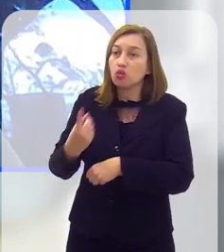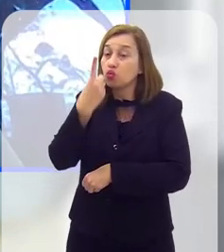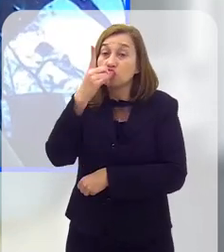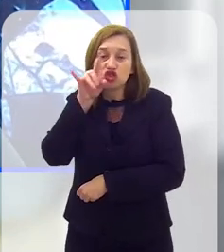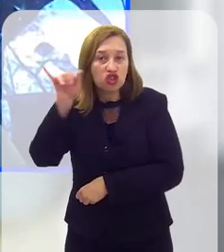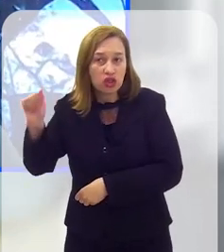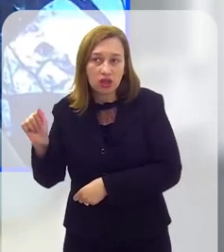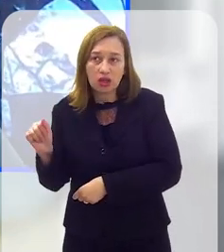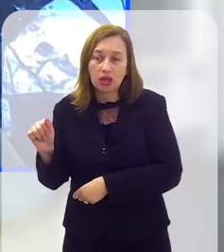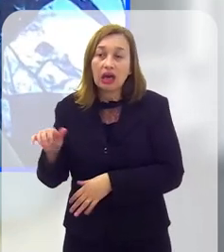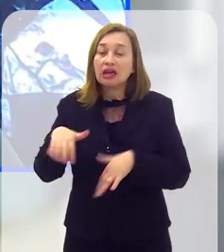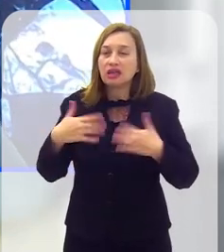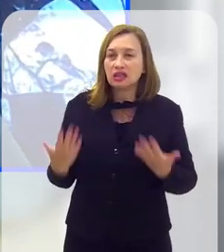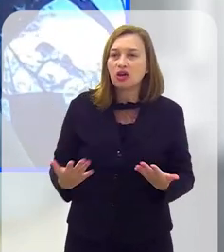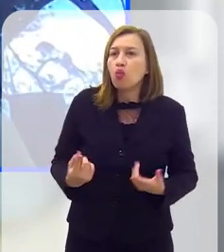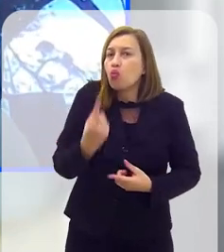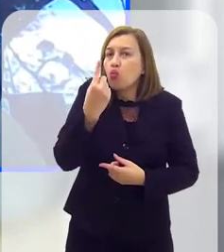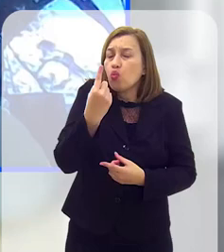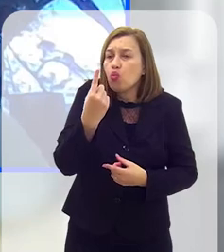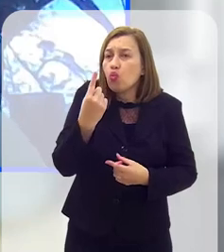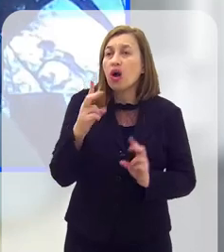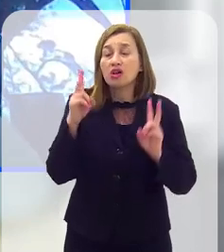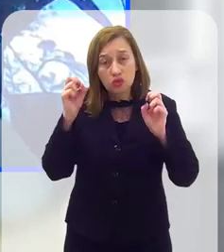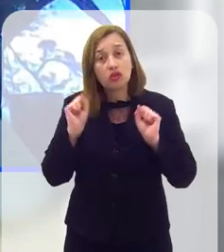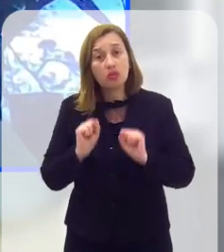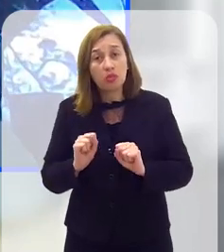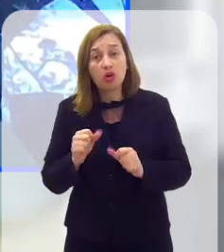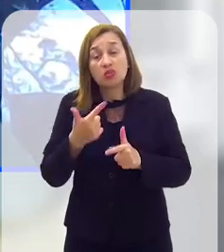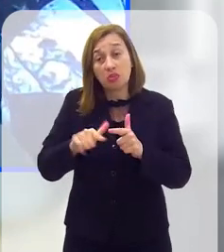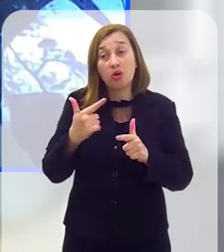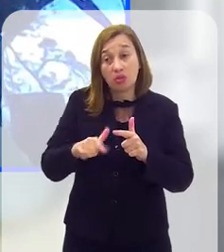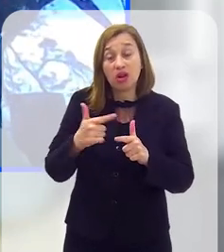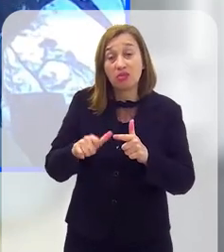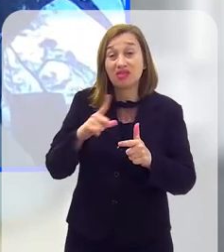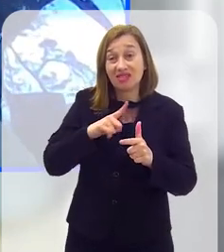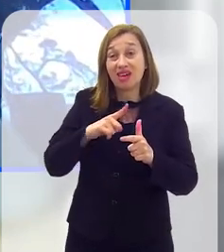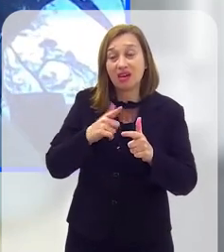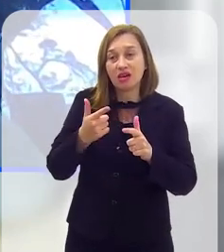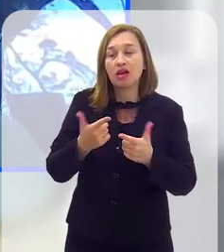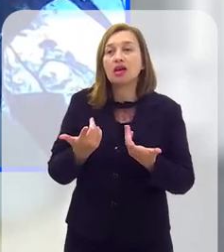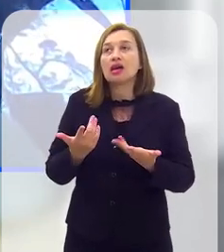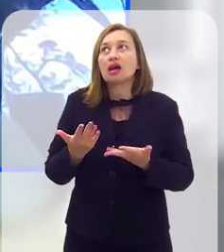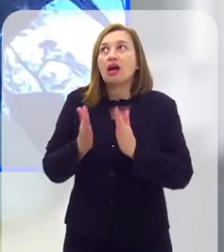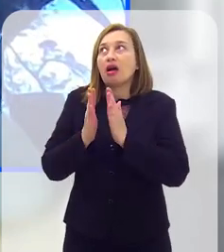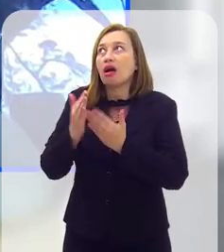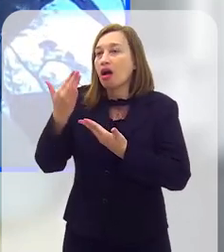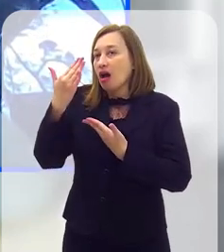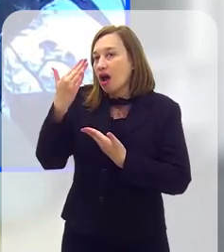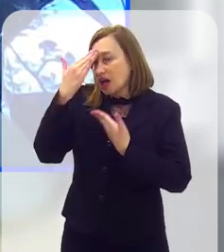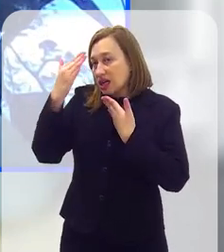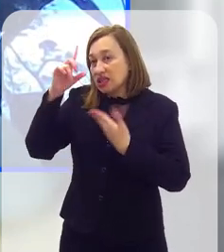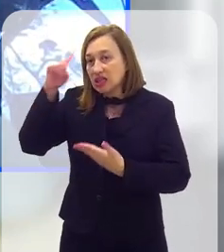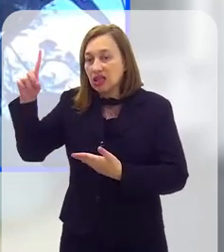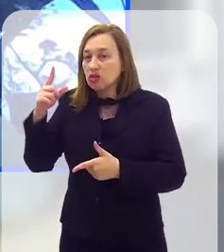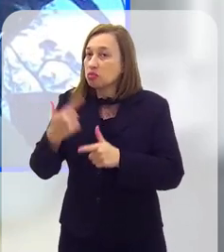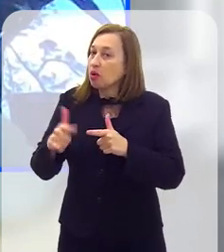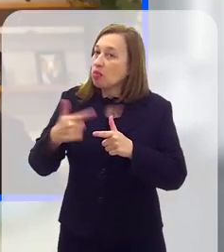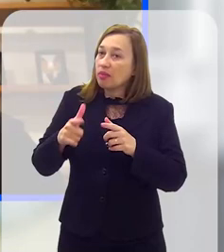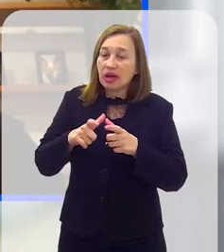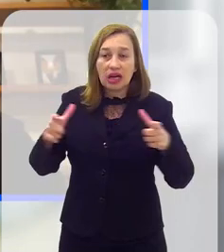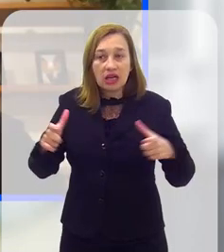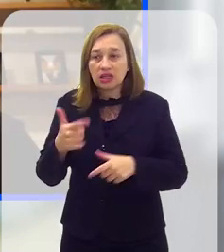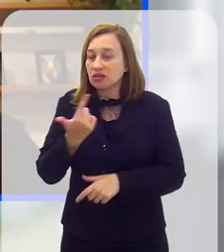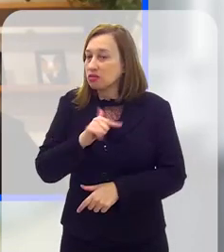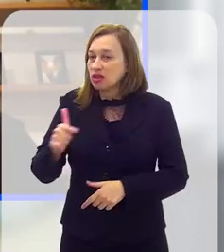município e tudo mais. Então, isso é uma situação que pode se agravar, que, graças a Deus, não